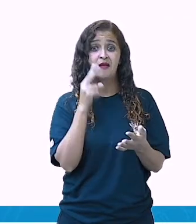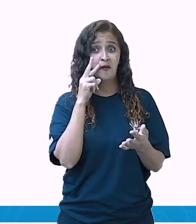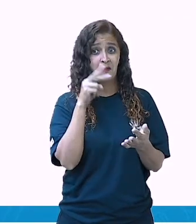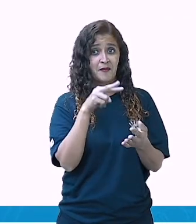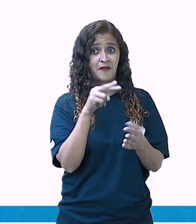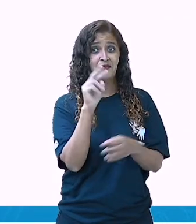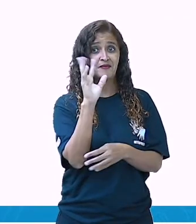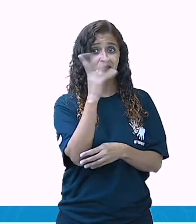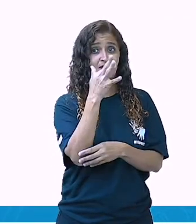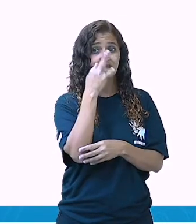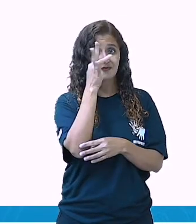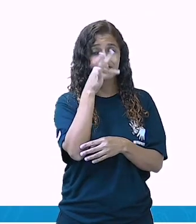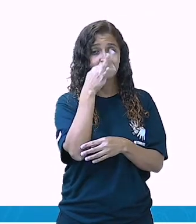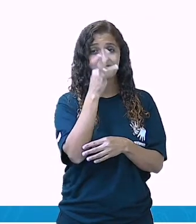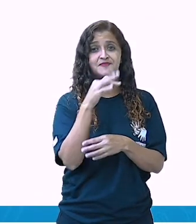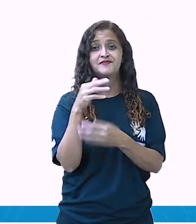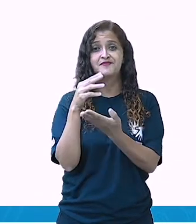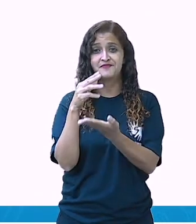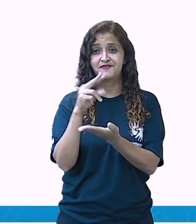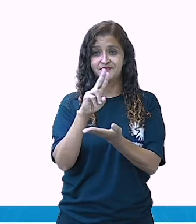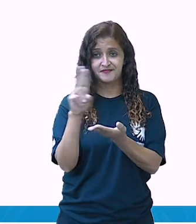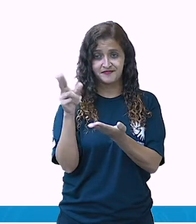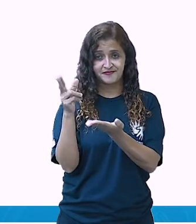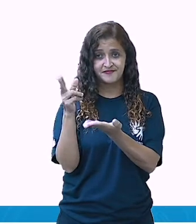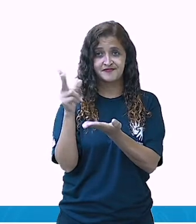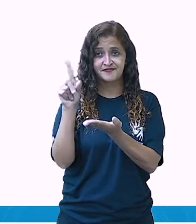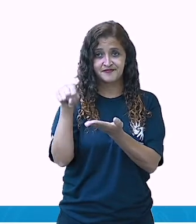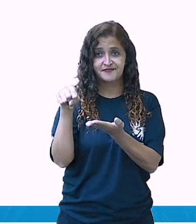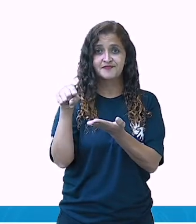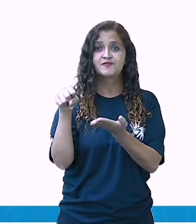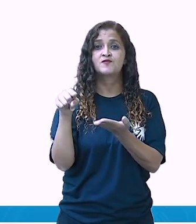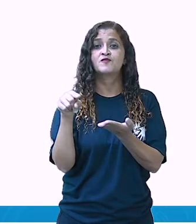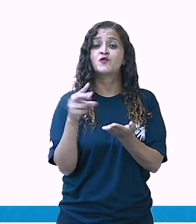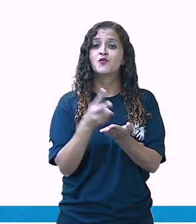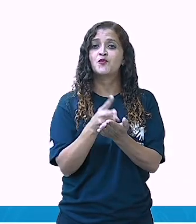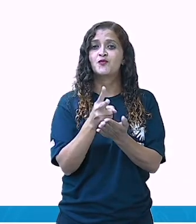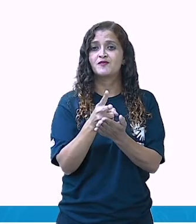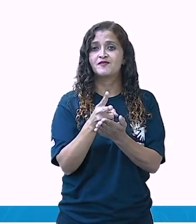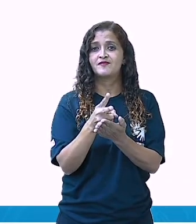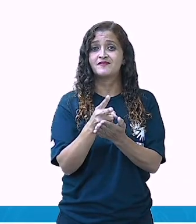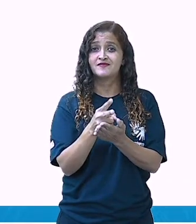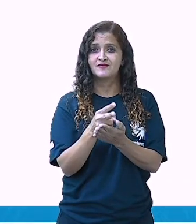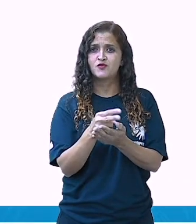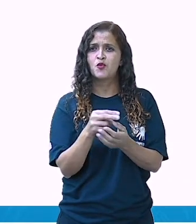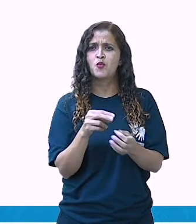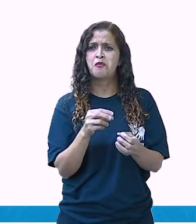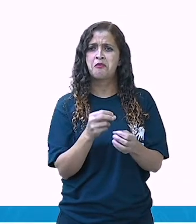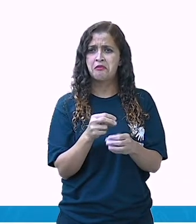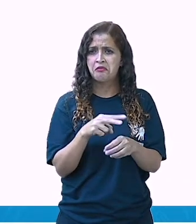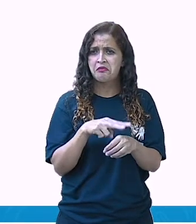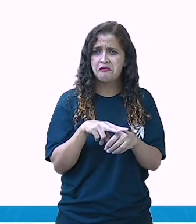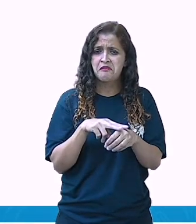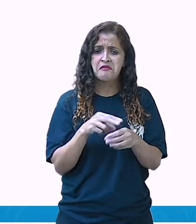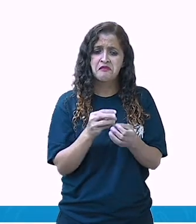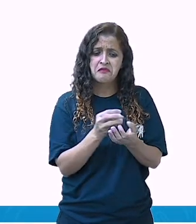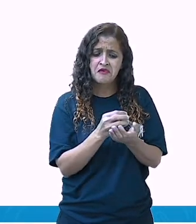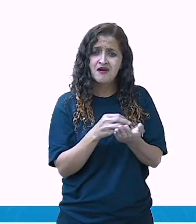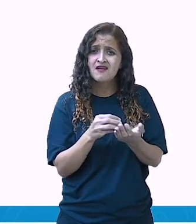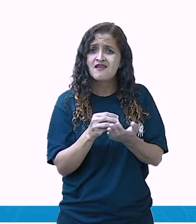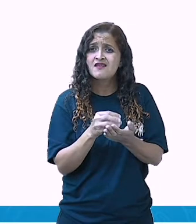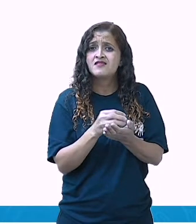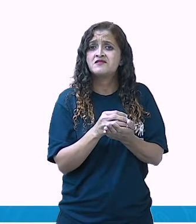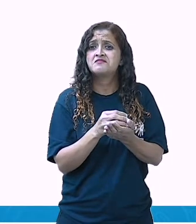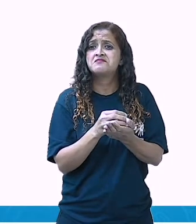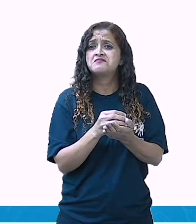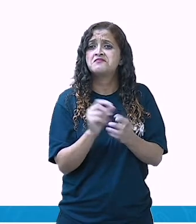jardim. Chama lavadeiras. É um animal. Então, aqui continuando, ovos verdes e azuis no ninho. Quem me